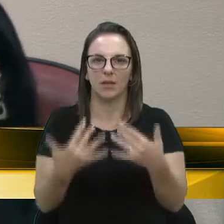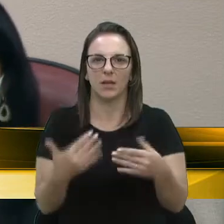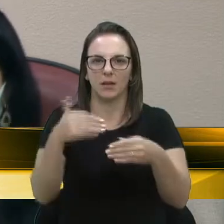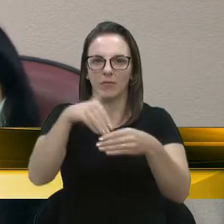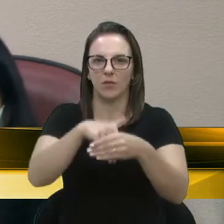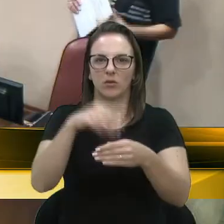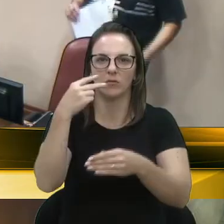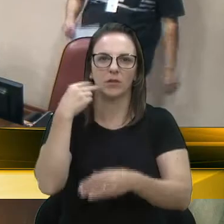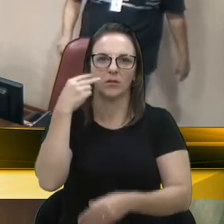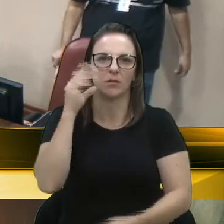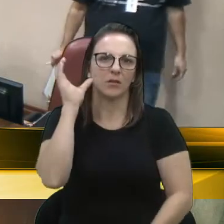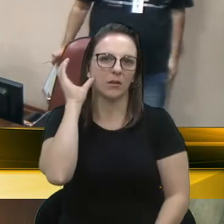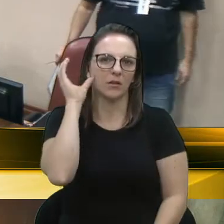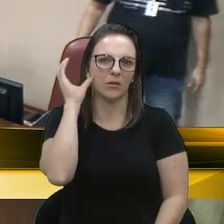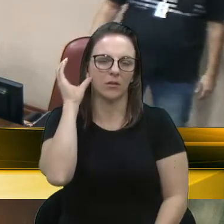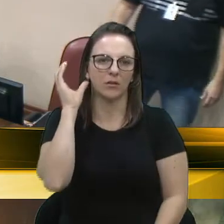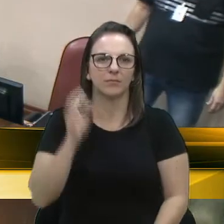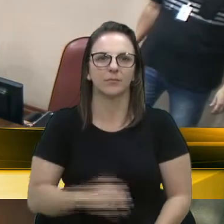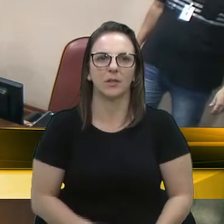Cada hora é com a palavra.